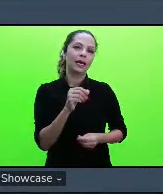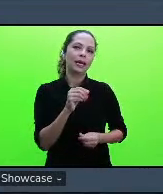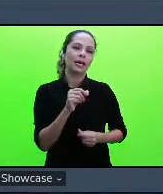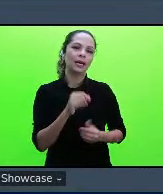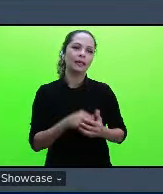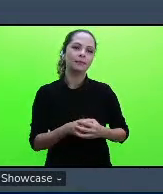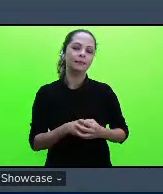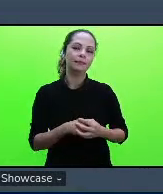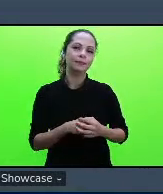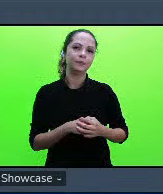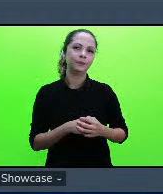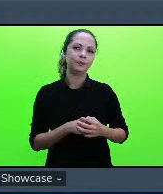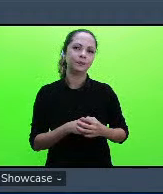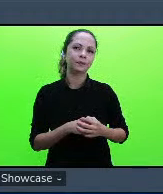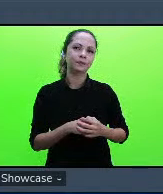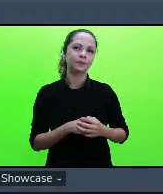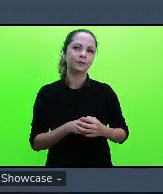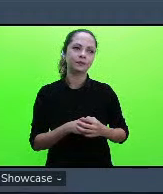como